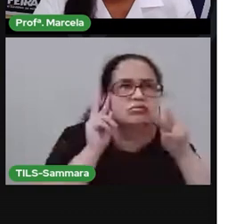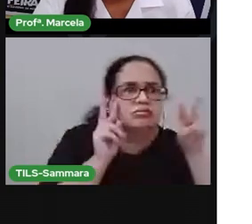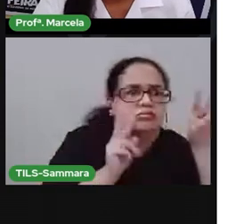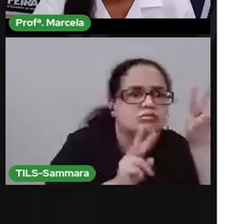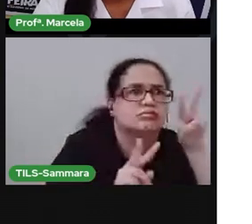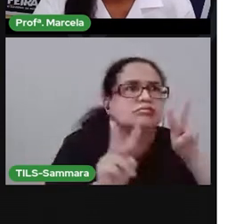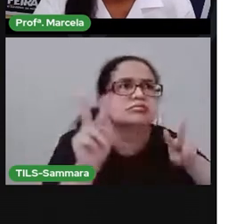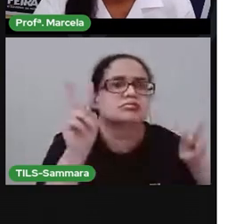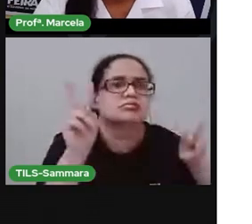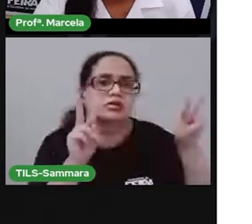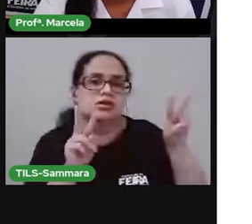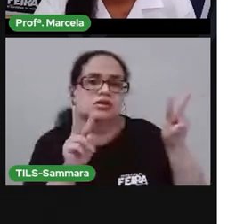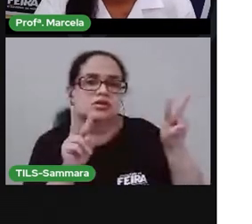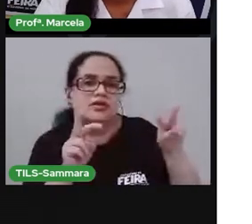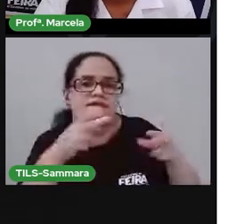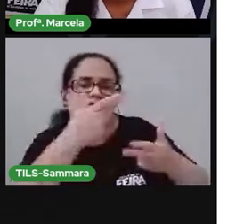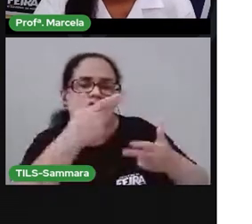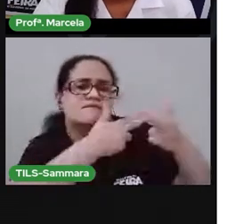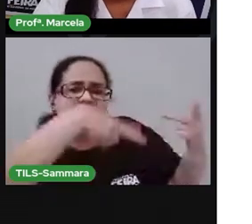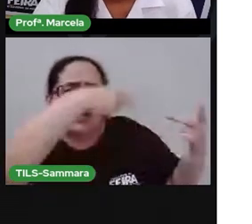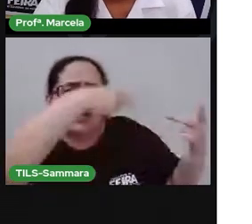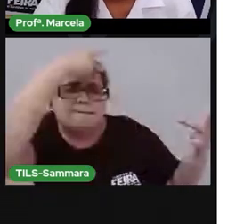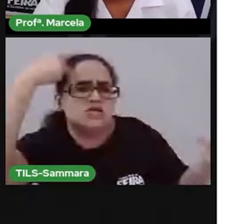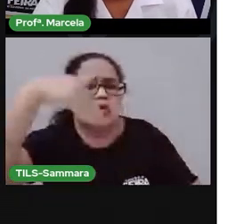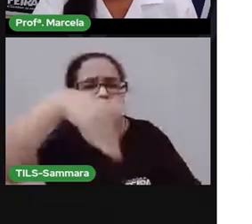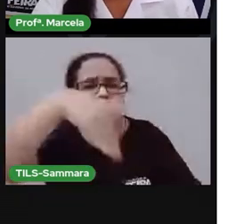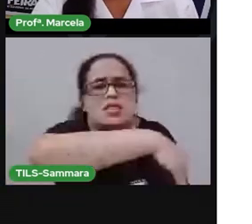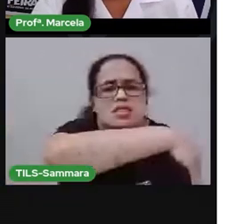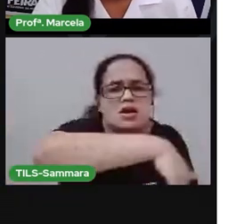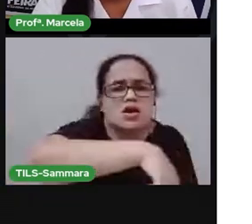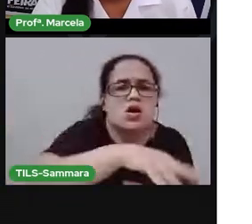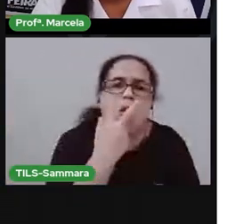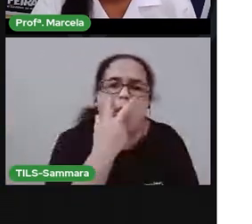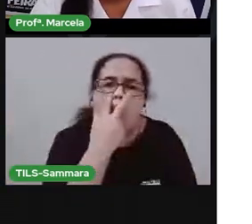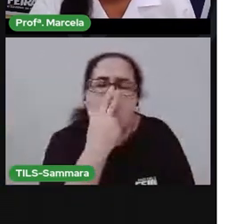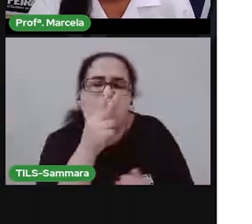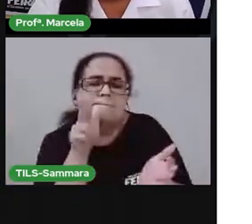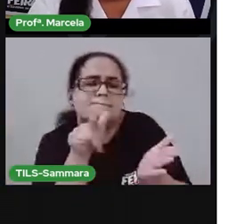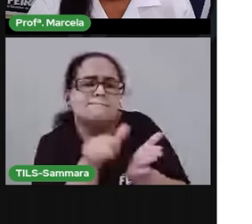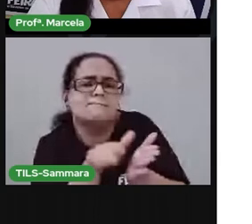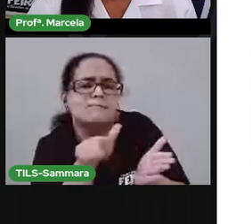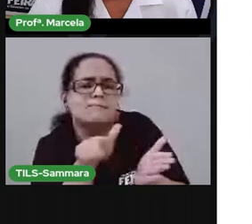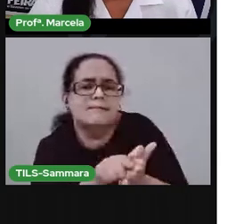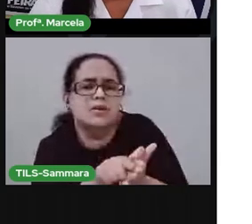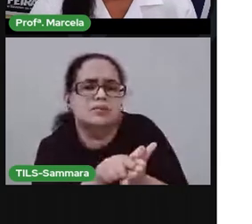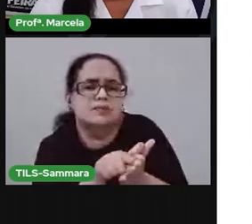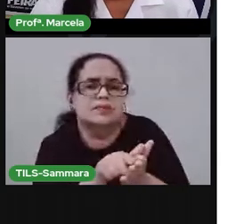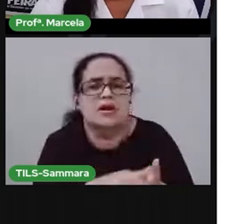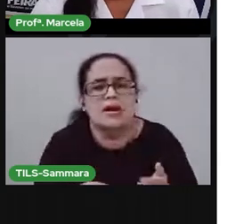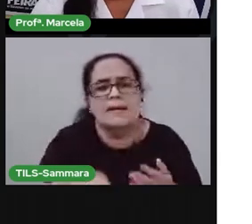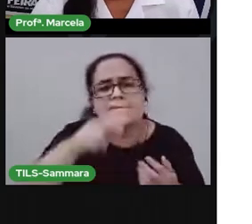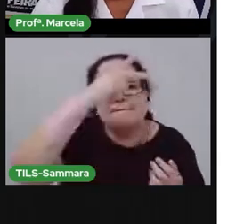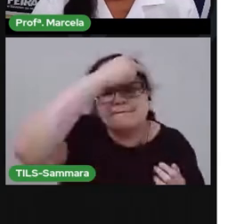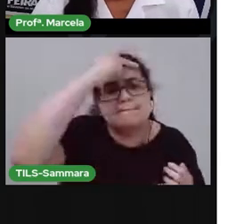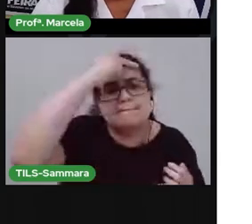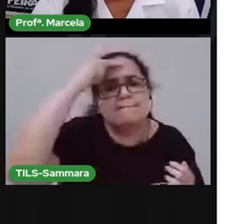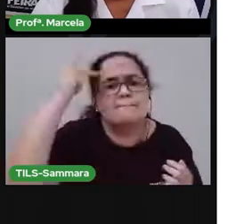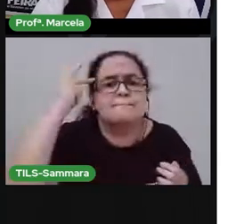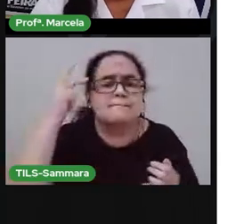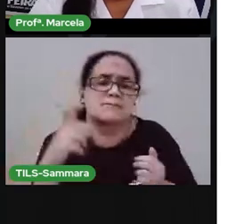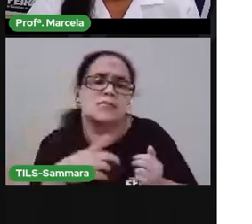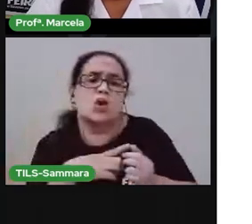Esse monte de gente na rua, como se fosse papel. Gente que